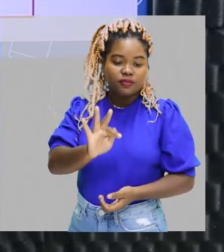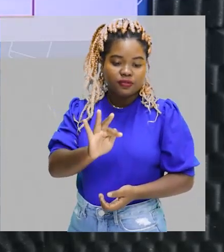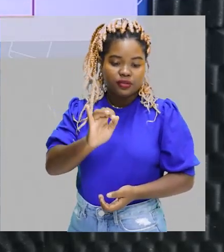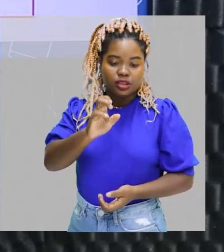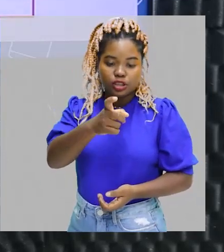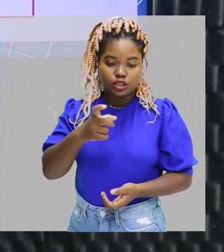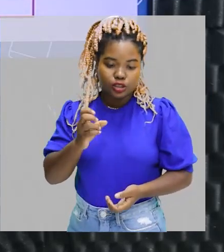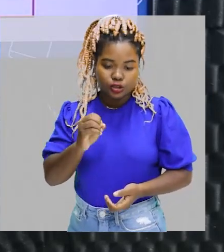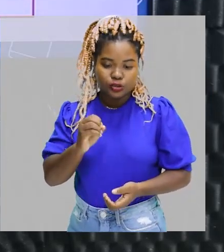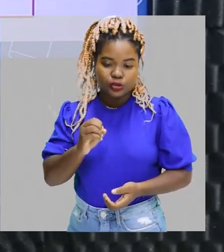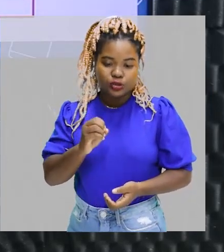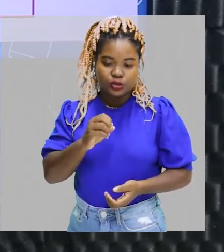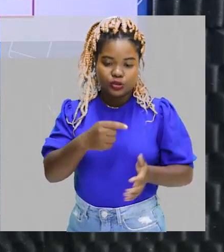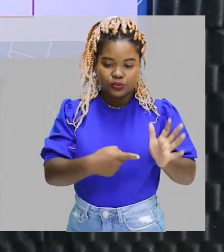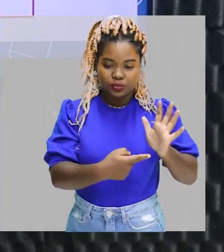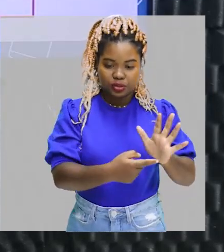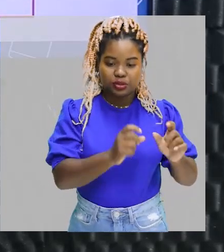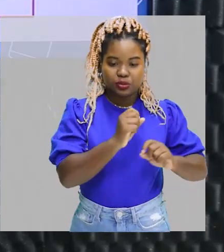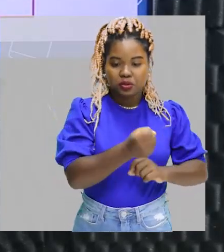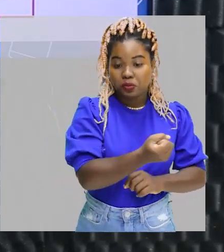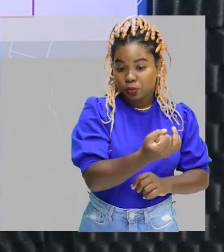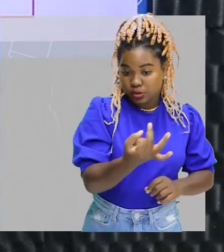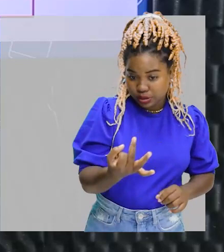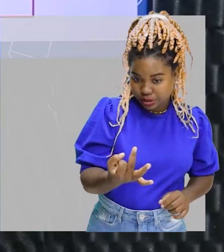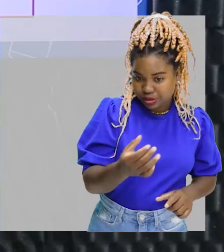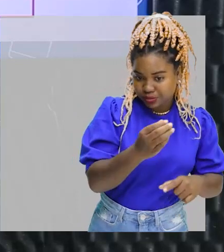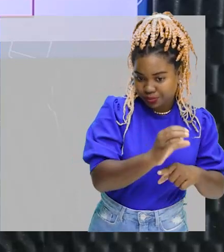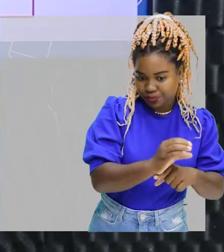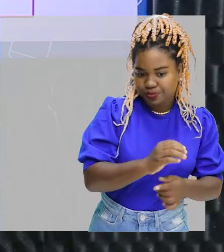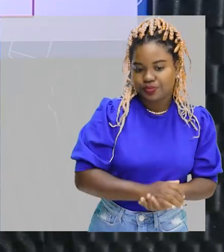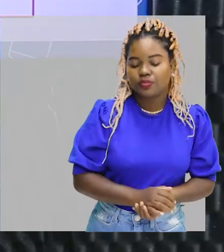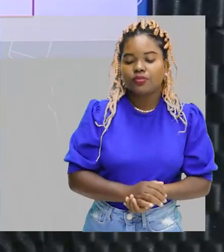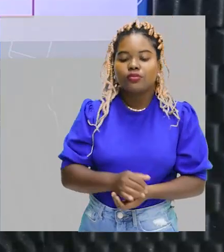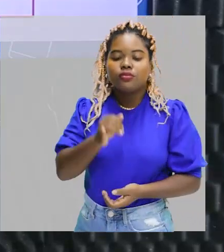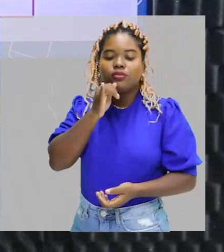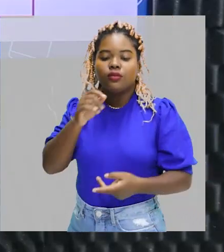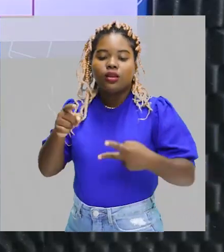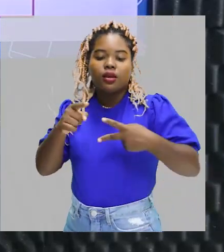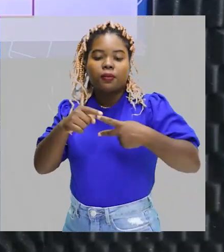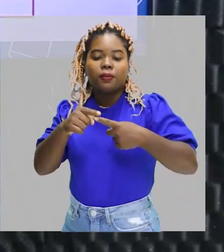estrutura, certo? Metano, um carbono,